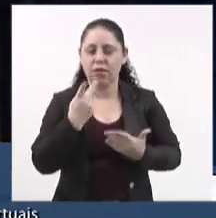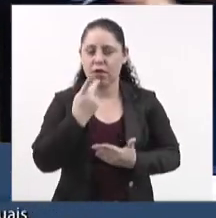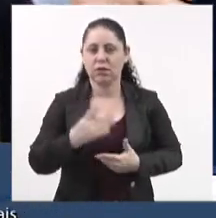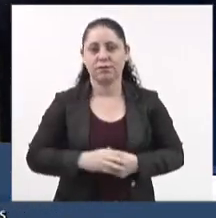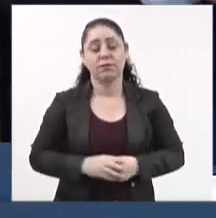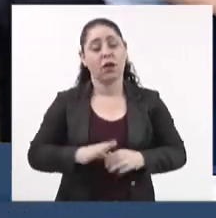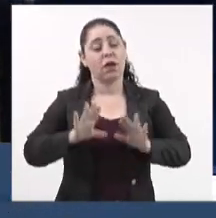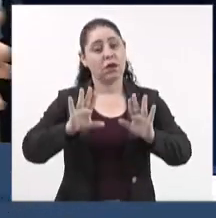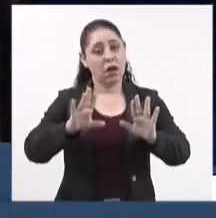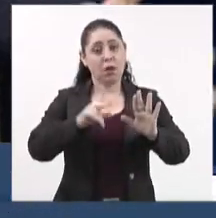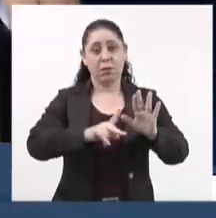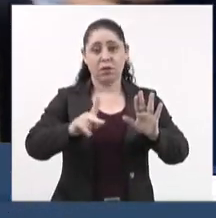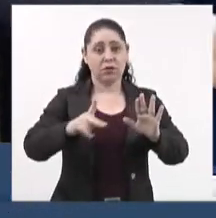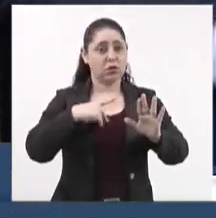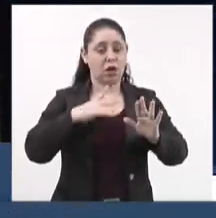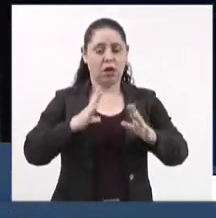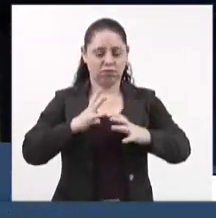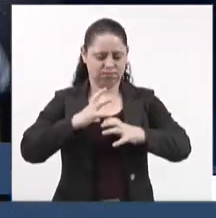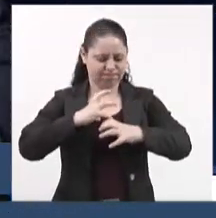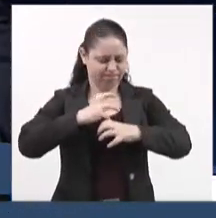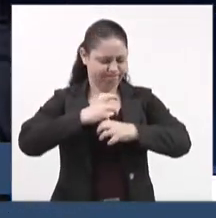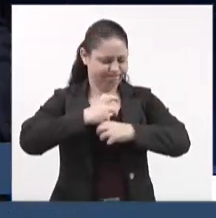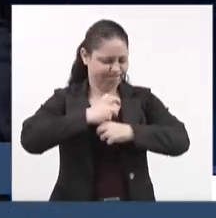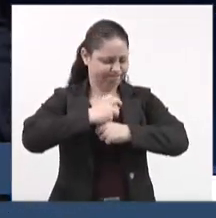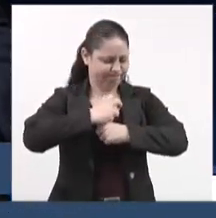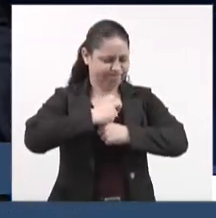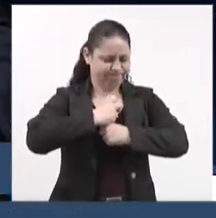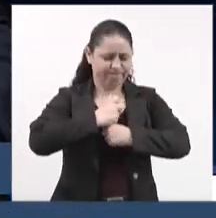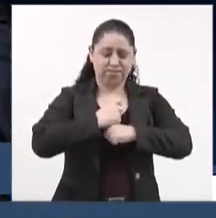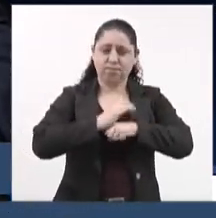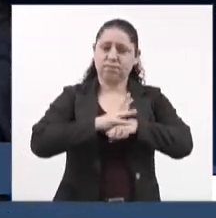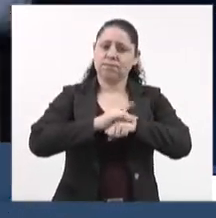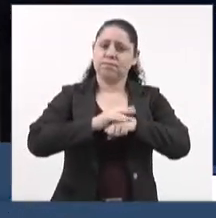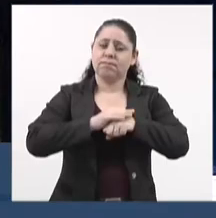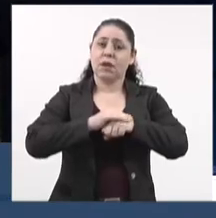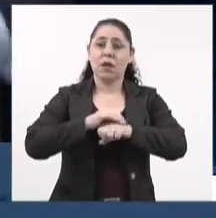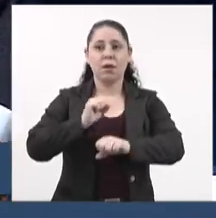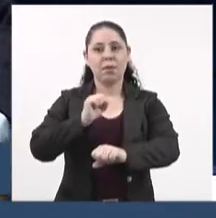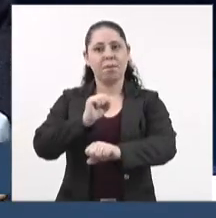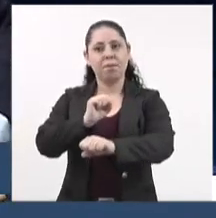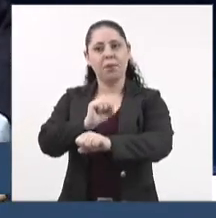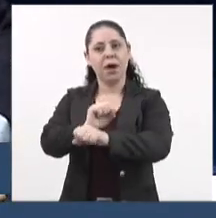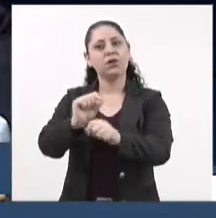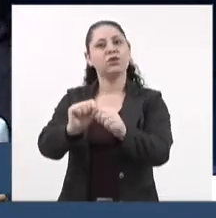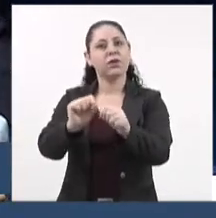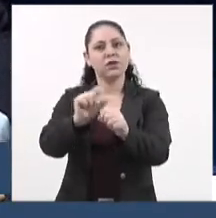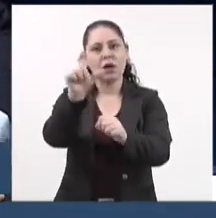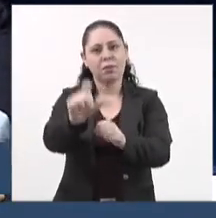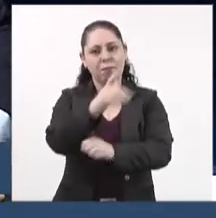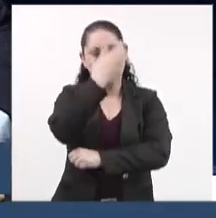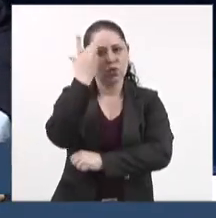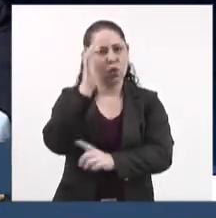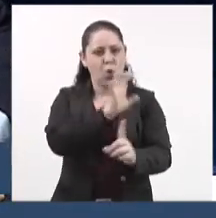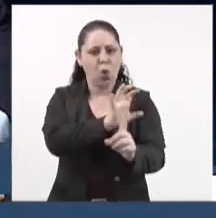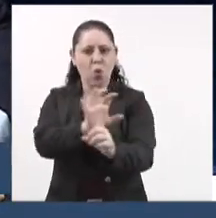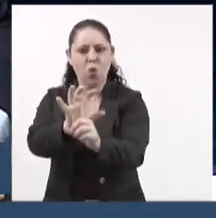Agora, a professora está com depressão, deputado. Para de fazer isso com as pessoas.